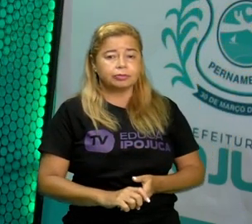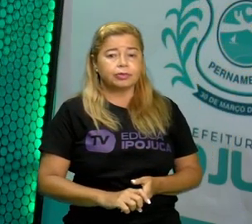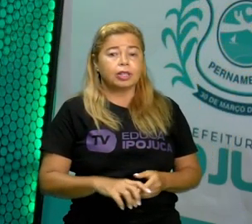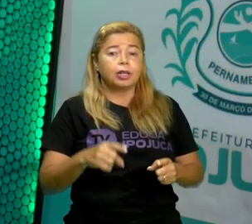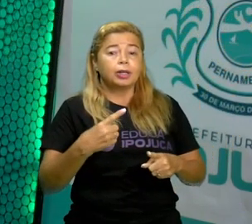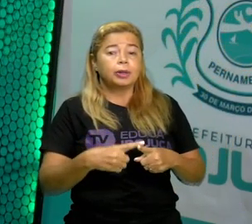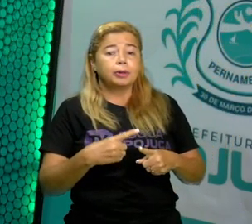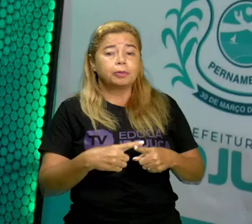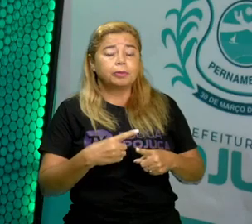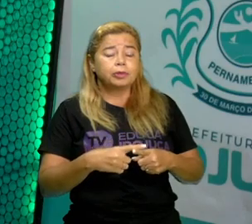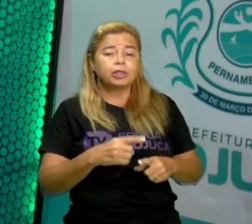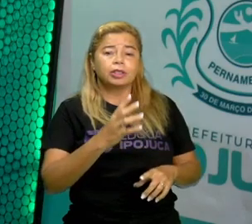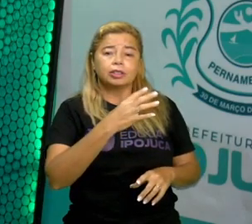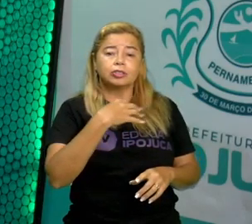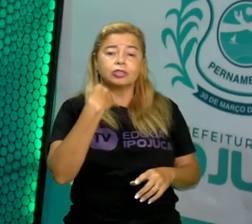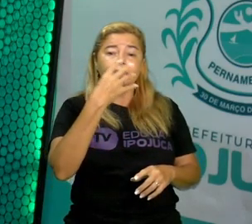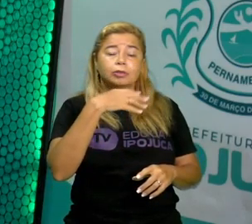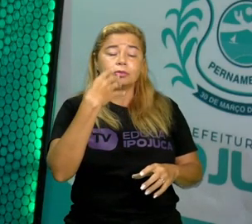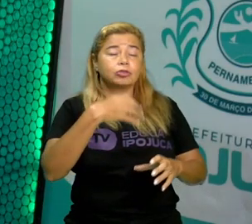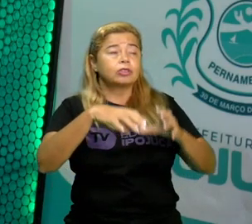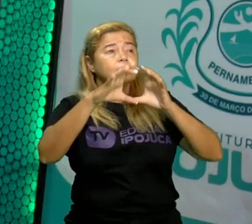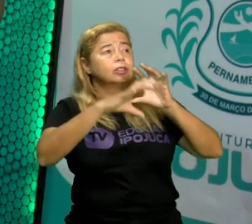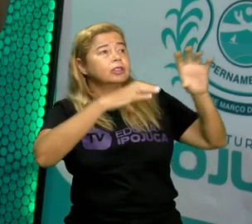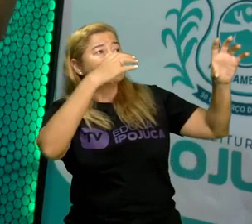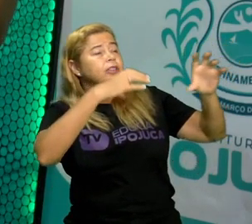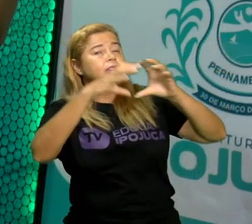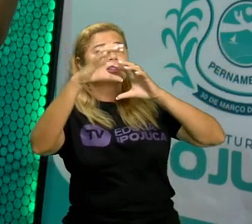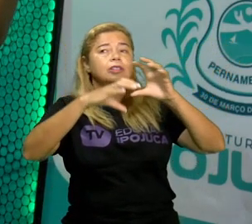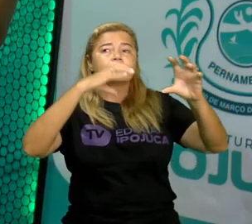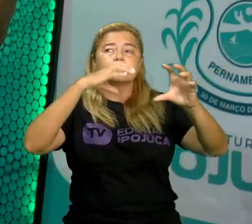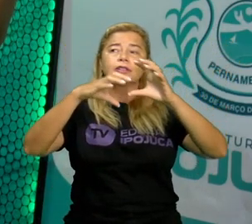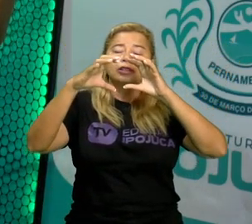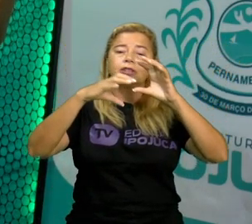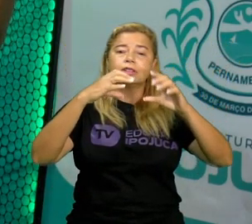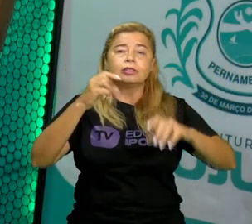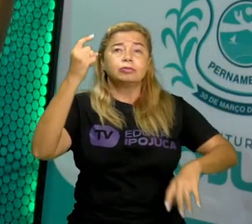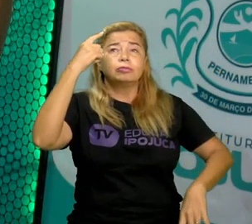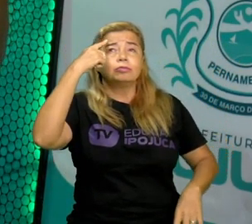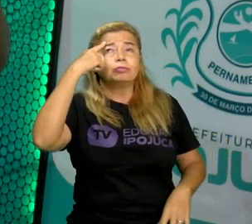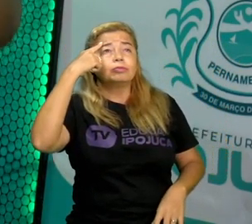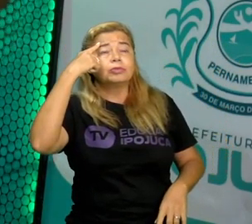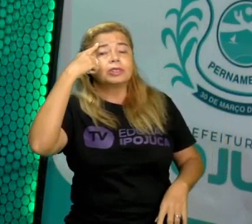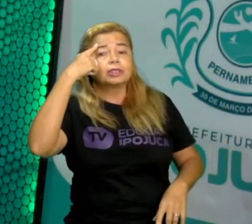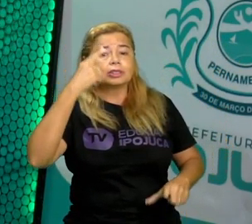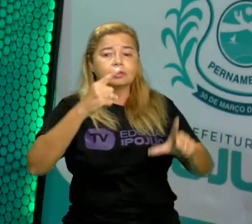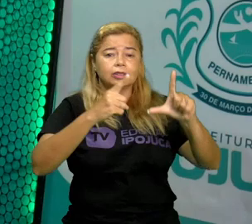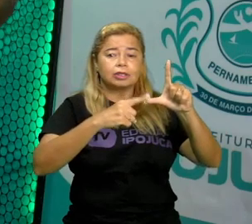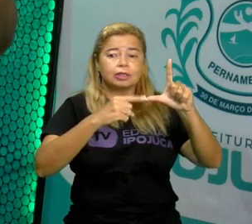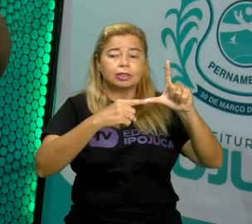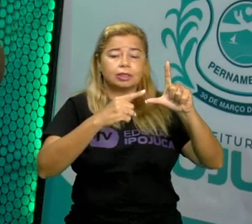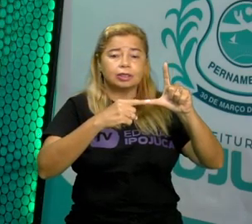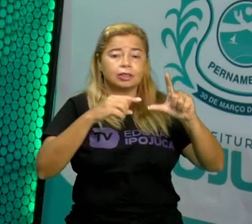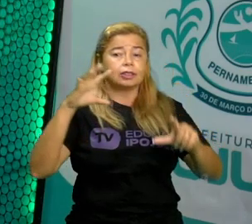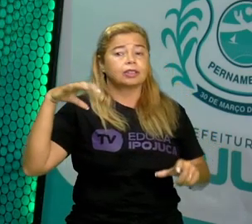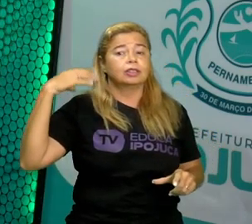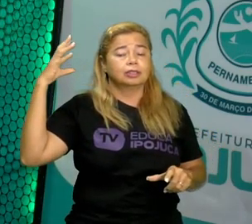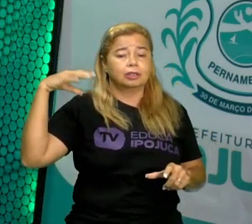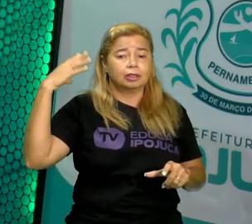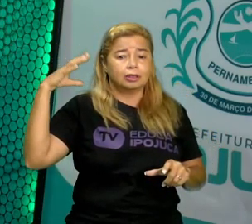cantando, estamos pensando na letra da música, tá? E através